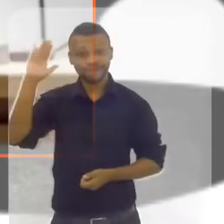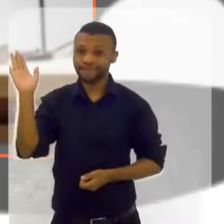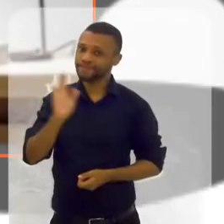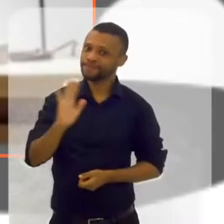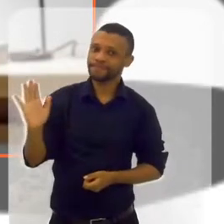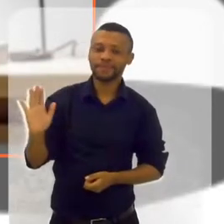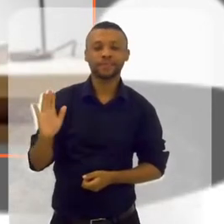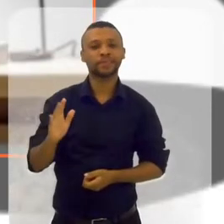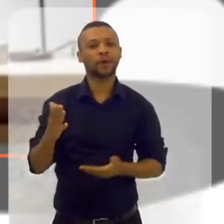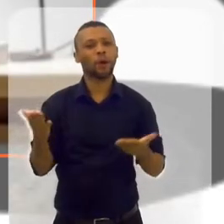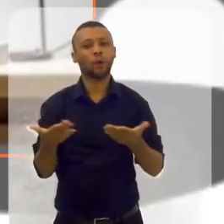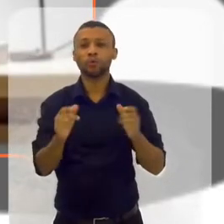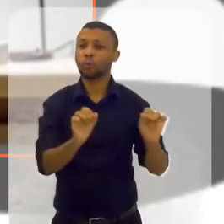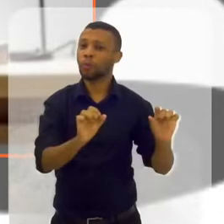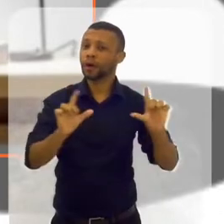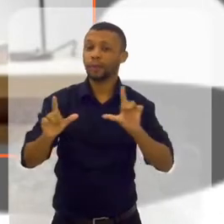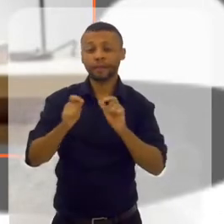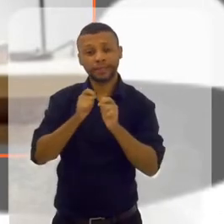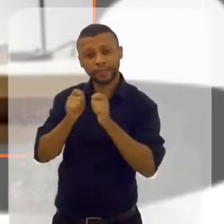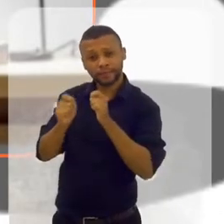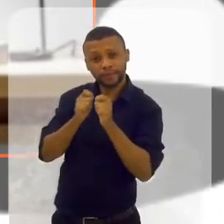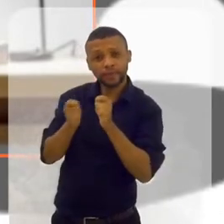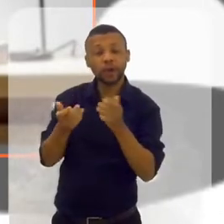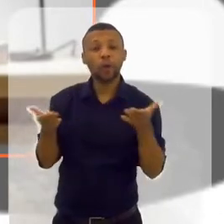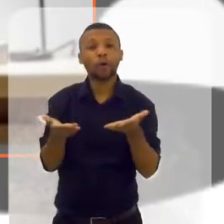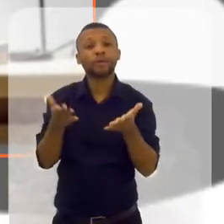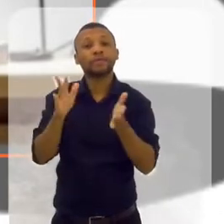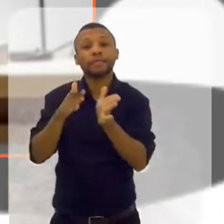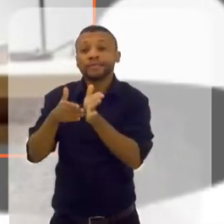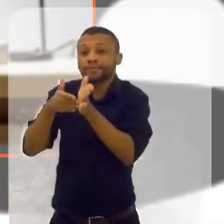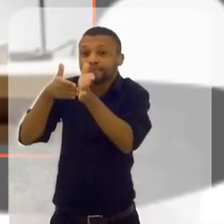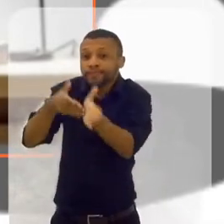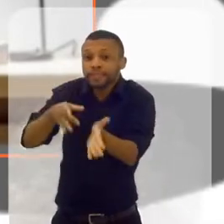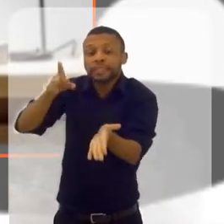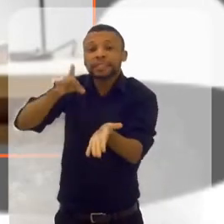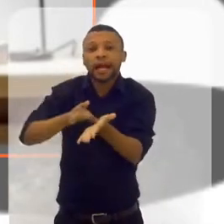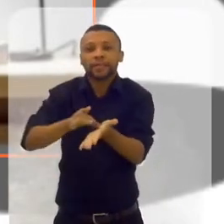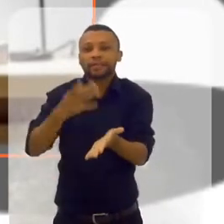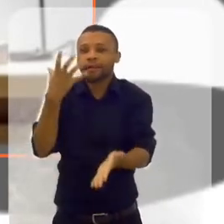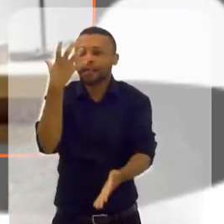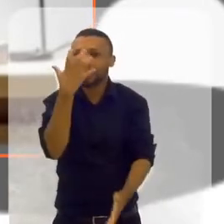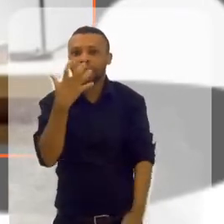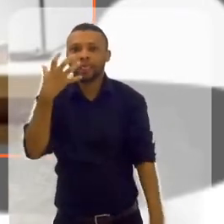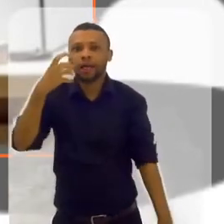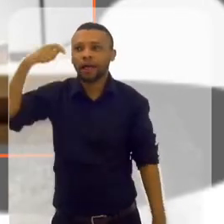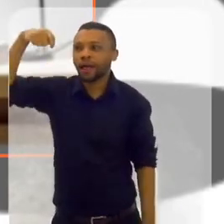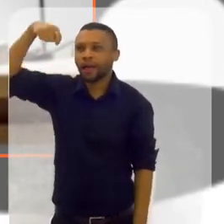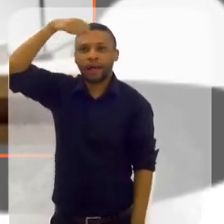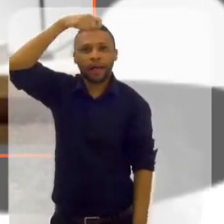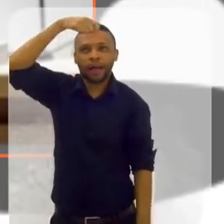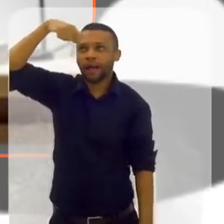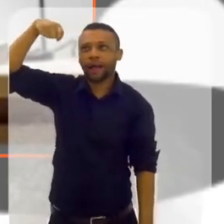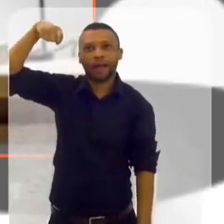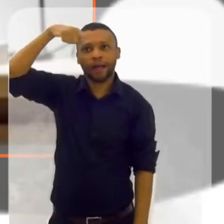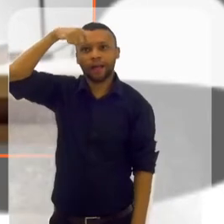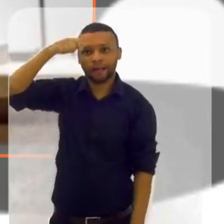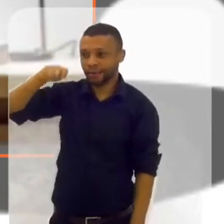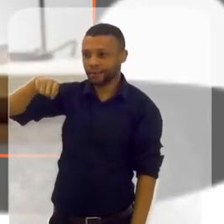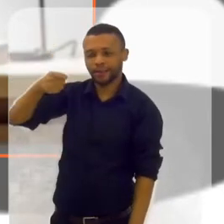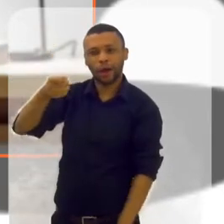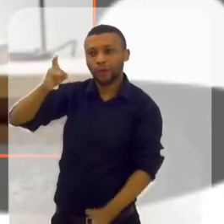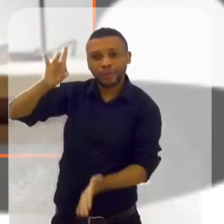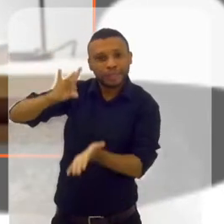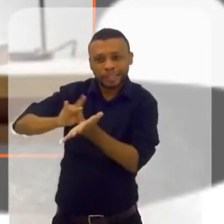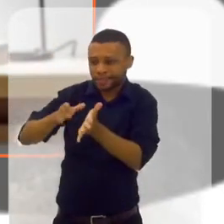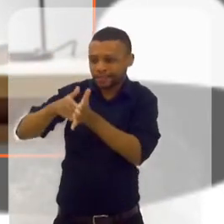Olá! Nosso Alerja Entrevista de hoje vai ser literalmente hipnotizante. Eu disse literalmente de